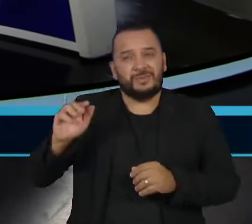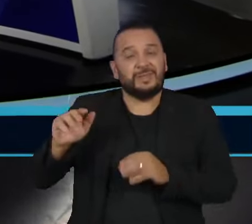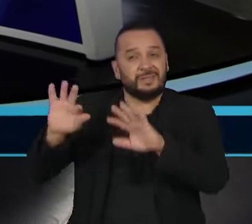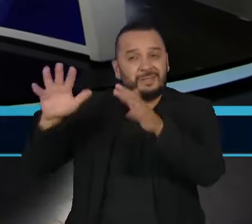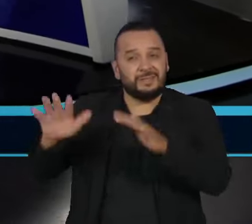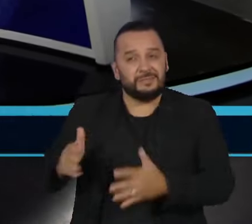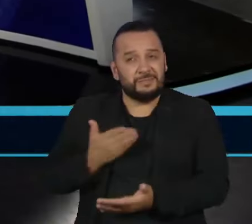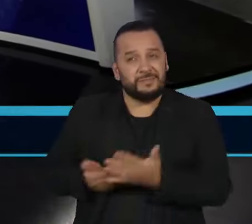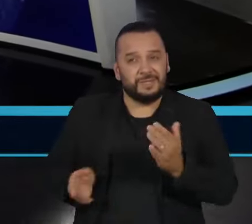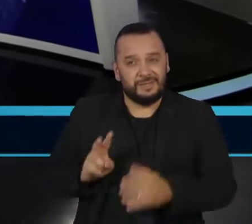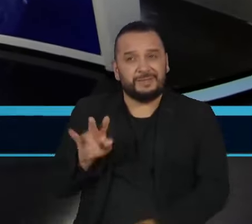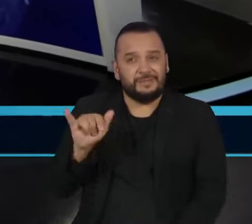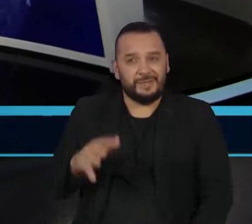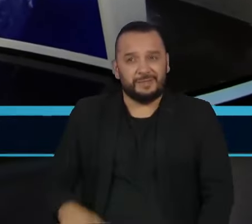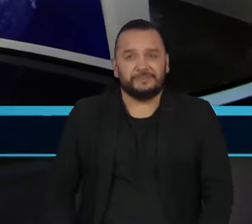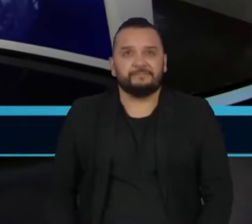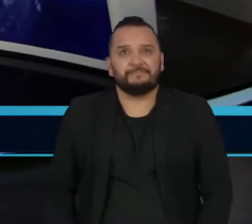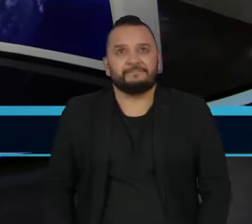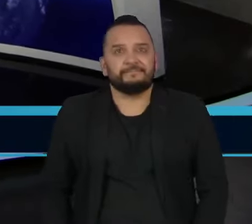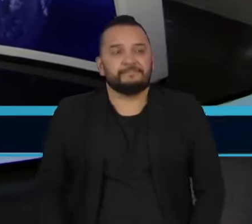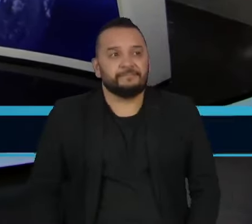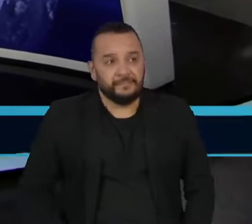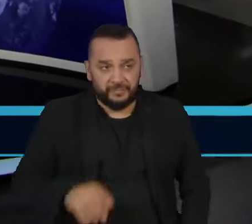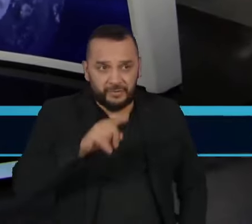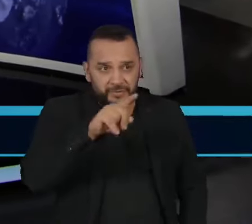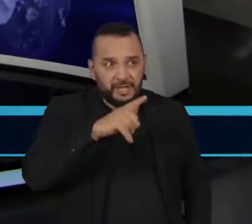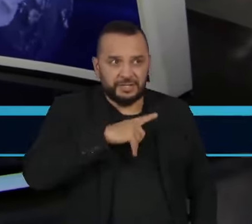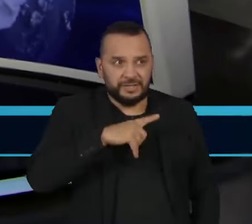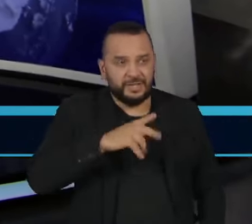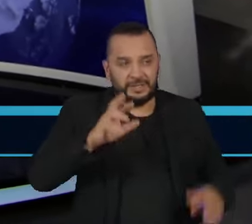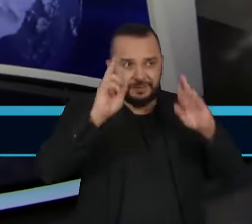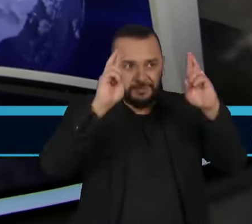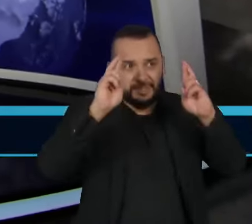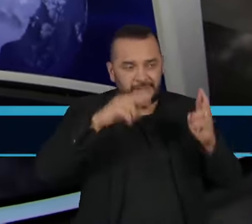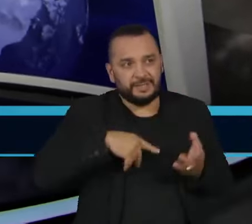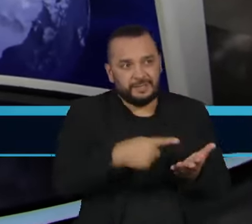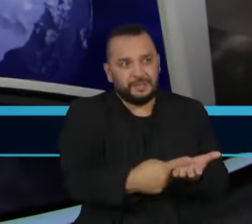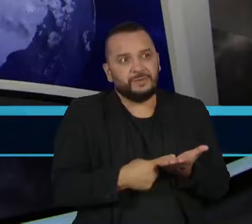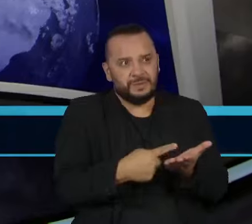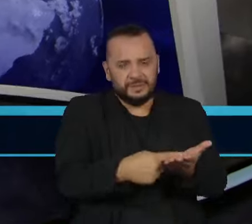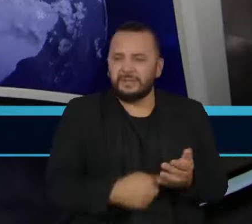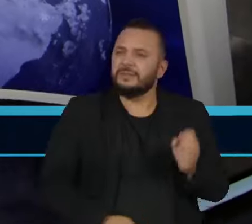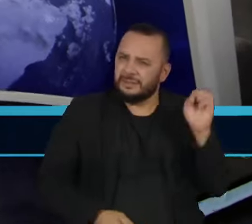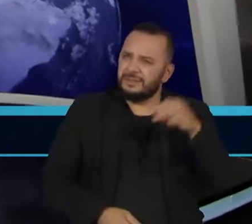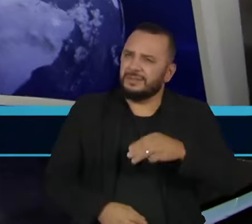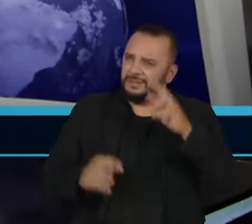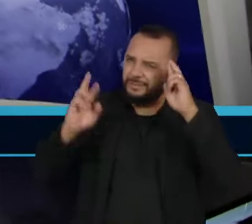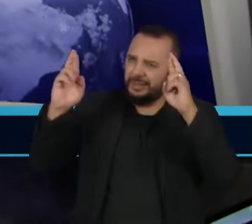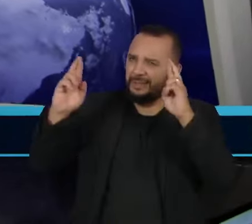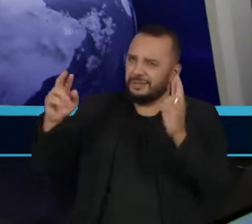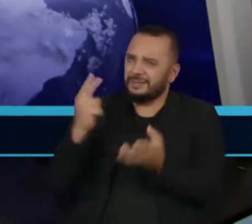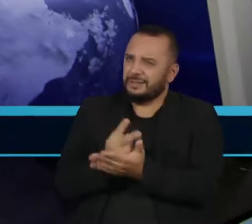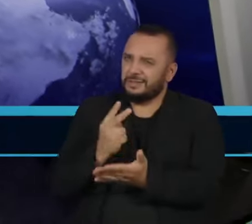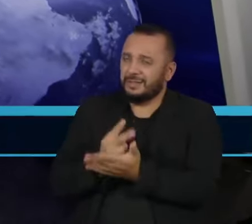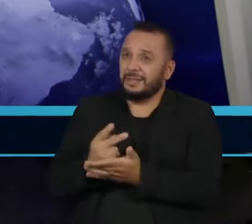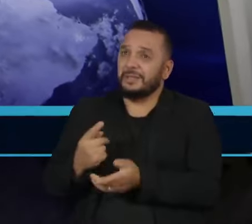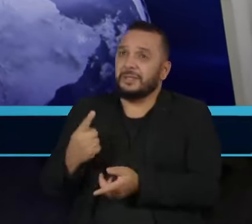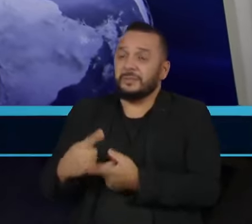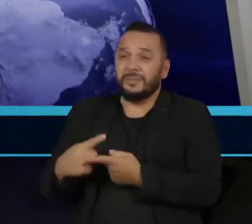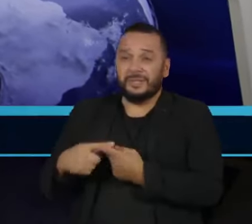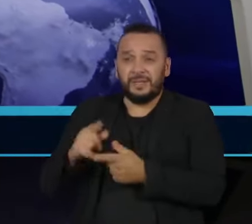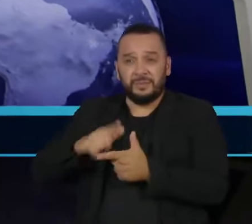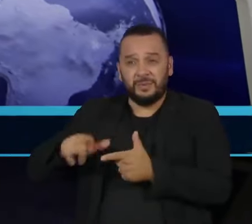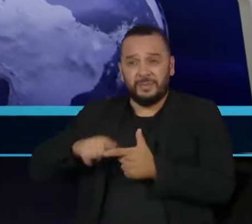Feldman, alguma esperança nessa nova rodada de negociações? Olha, esperança nós temos que ter, porque a situação lá, como foi colocada, é